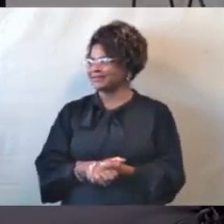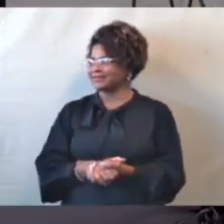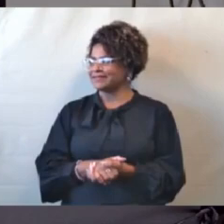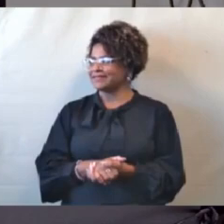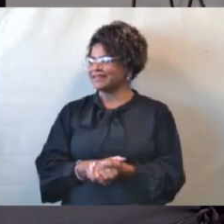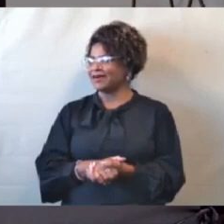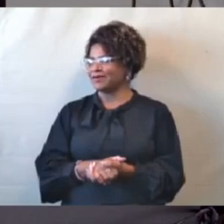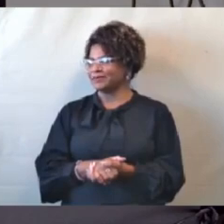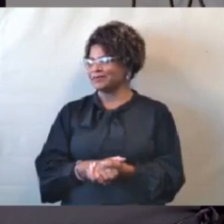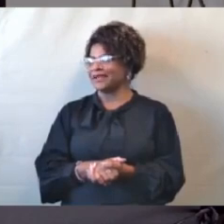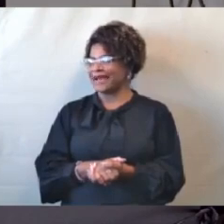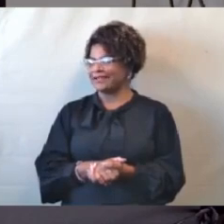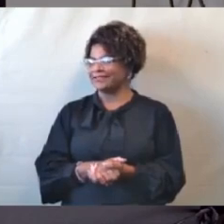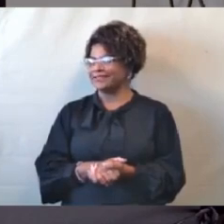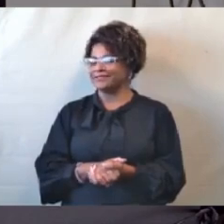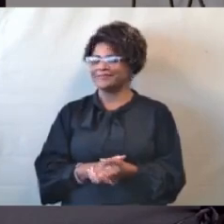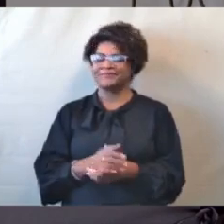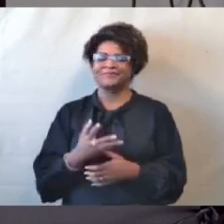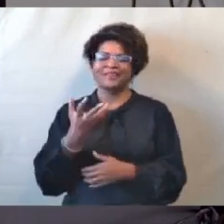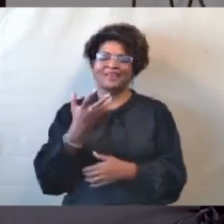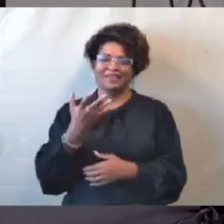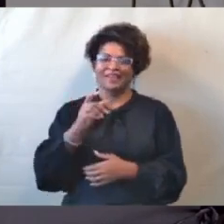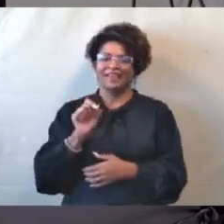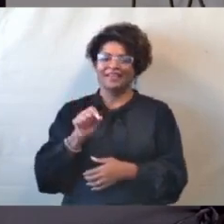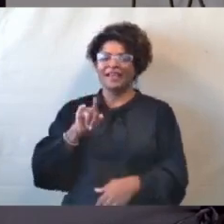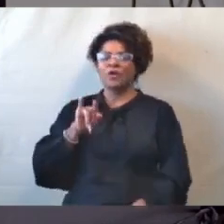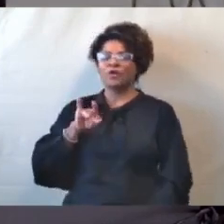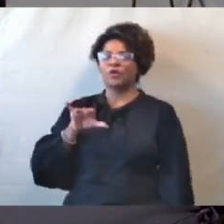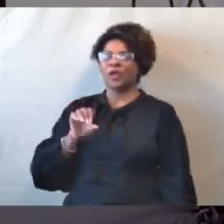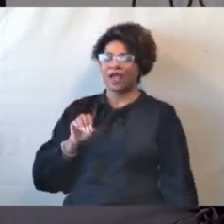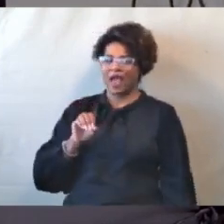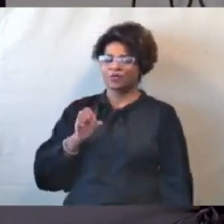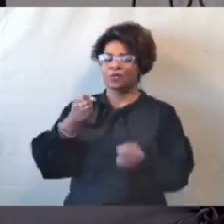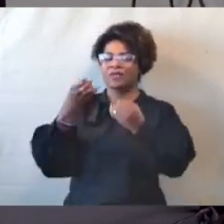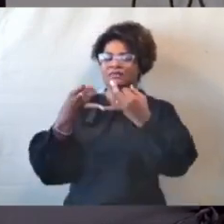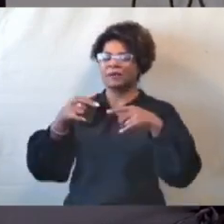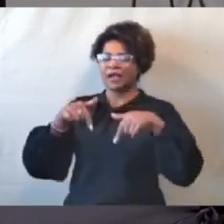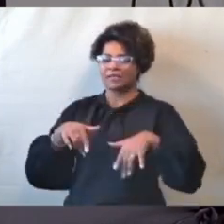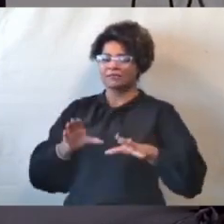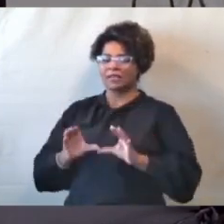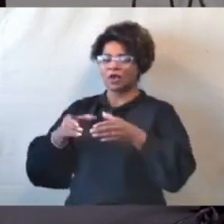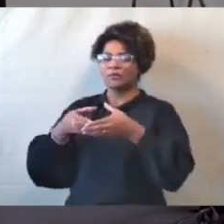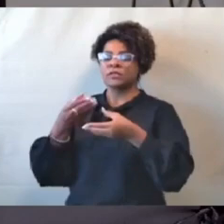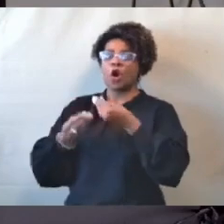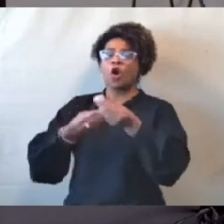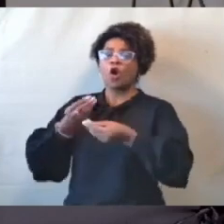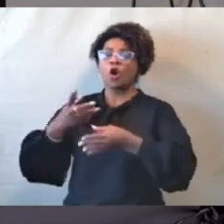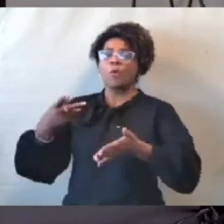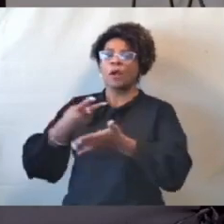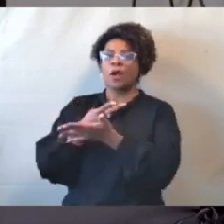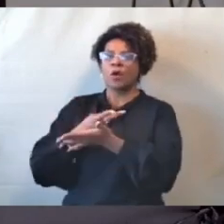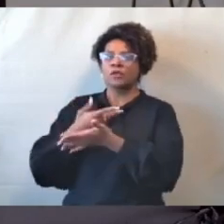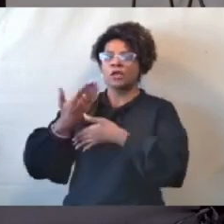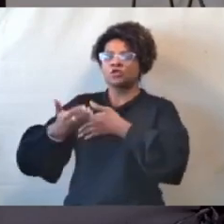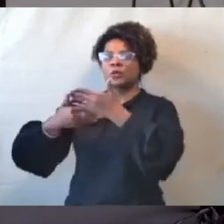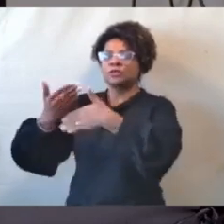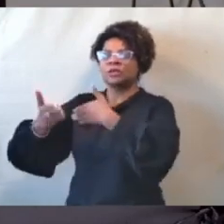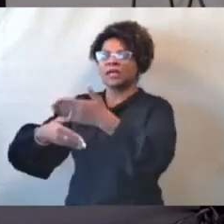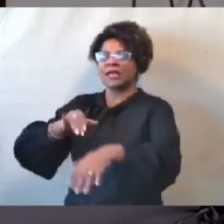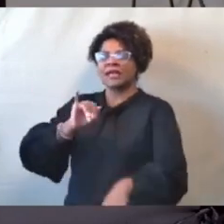Gostaria que o senhor Ricardo explicasse para essa comissão como que se dá o procedimento de inexigibilidade.